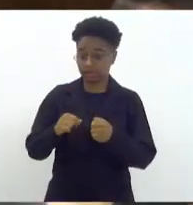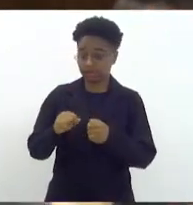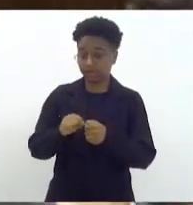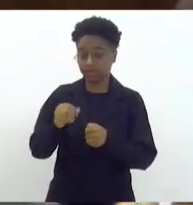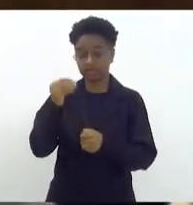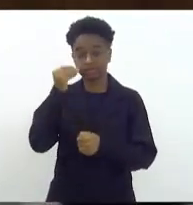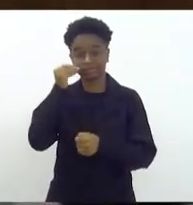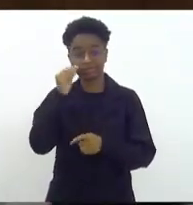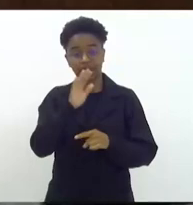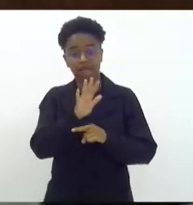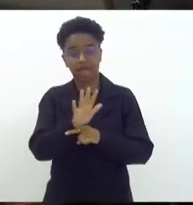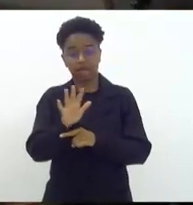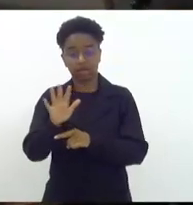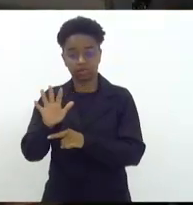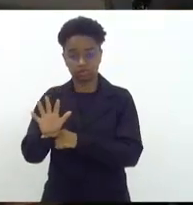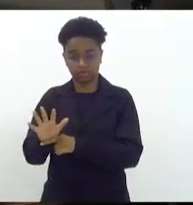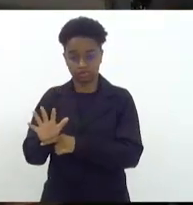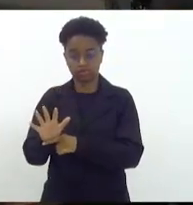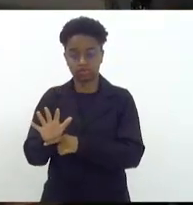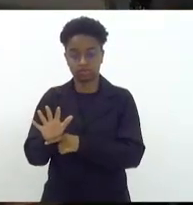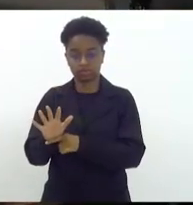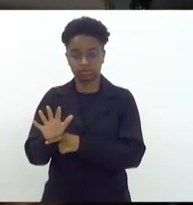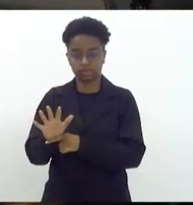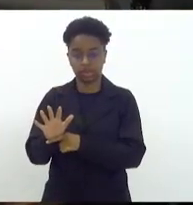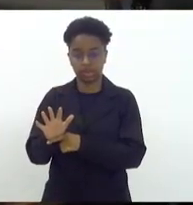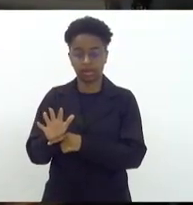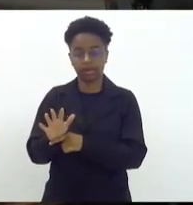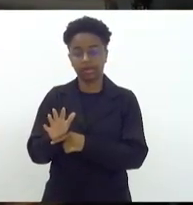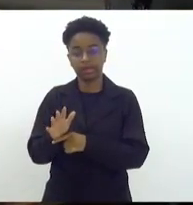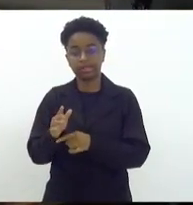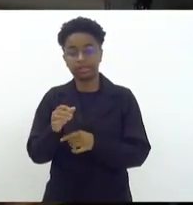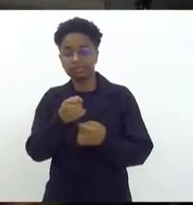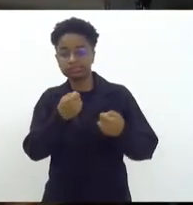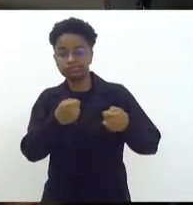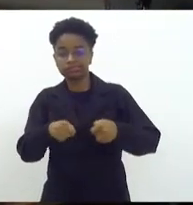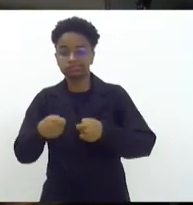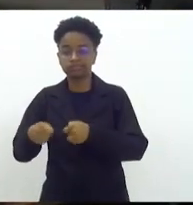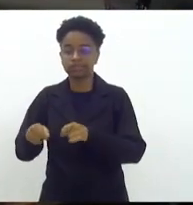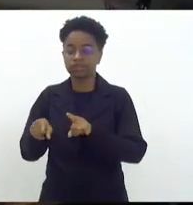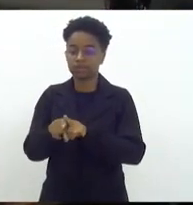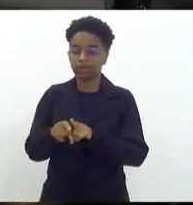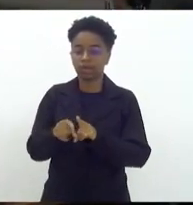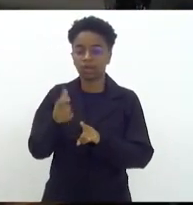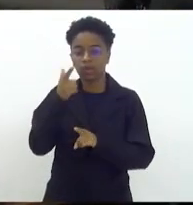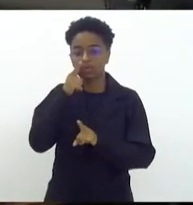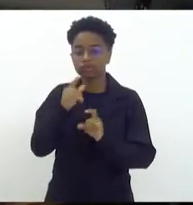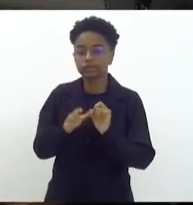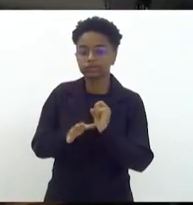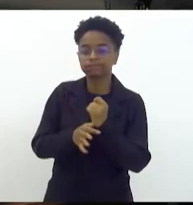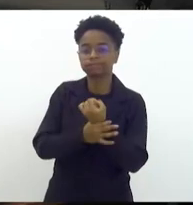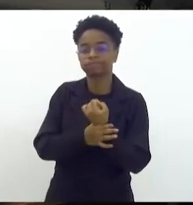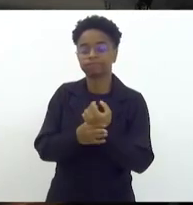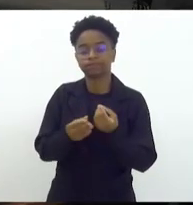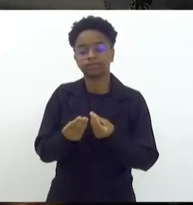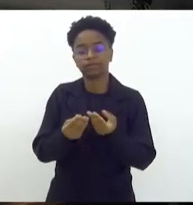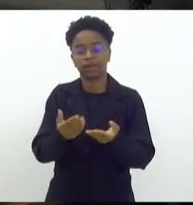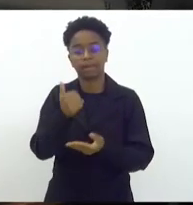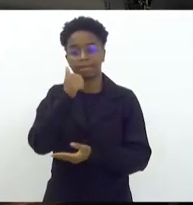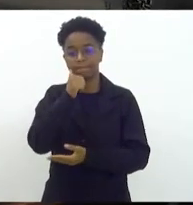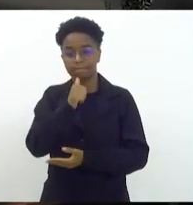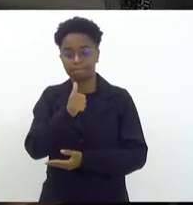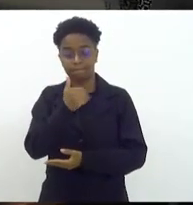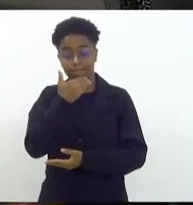ajudar a suprir as necessidades e garantir uma melhora para essa criança ou